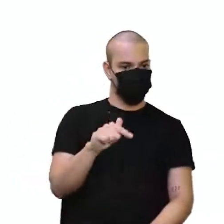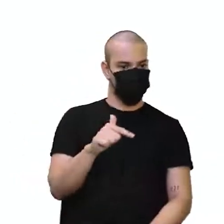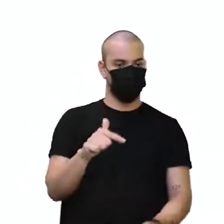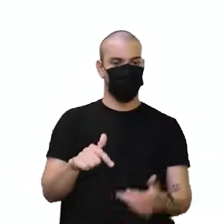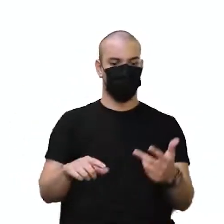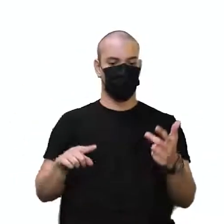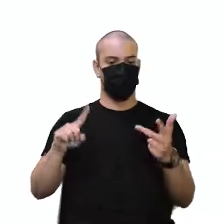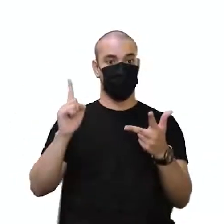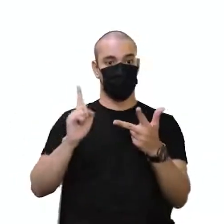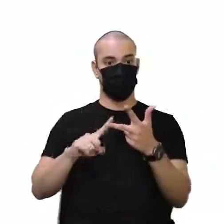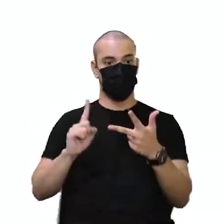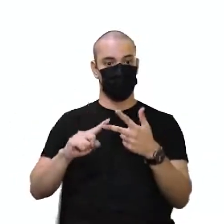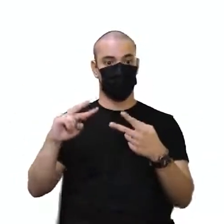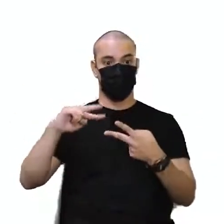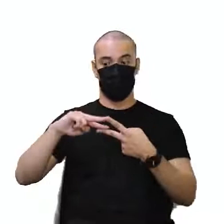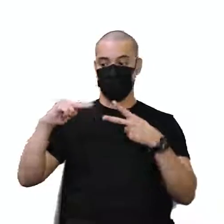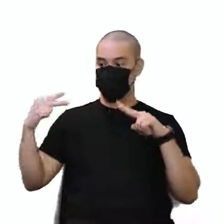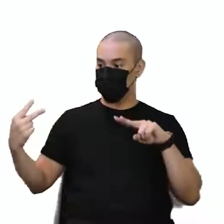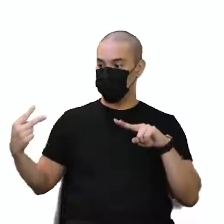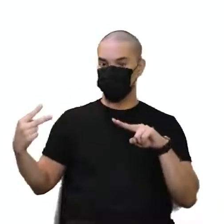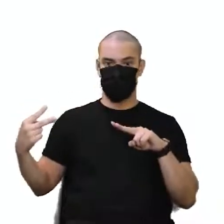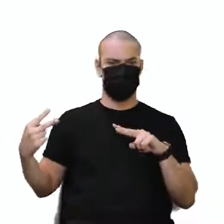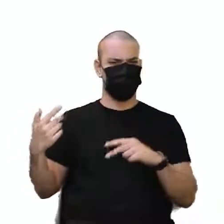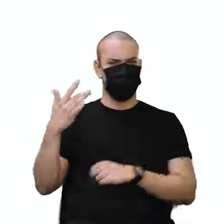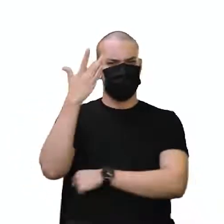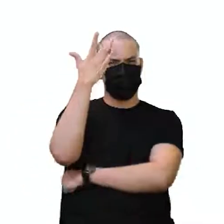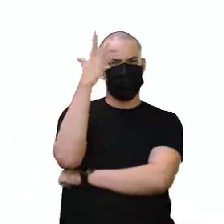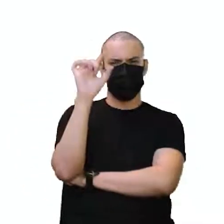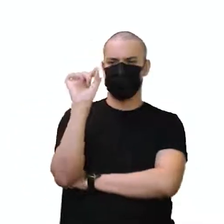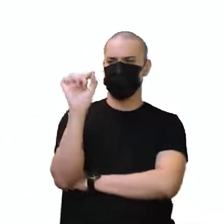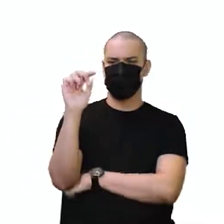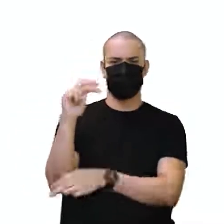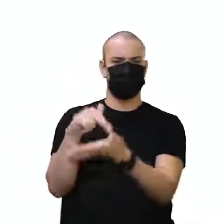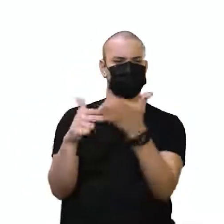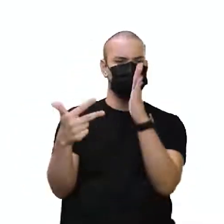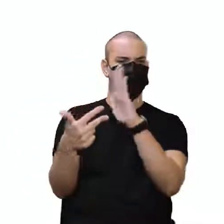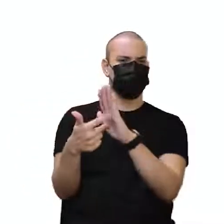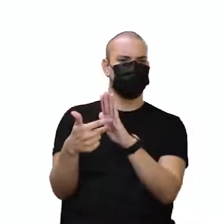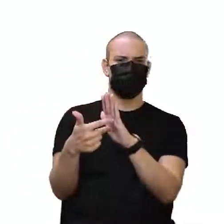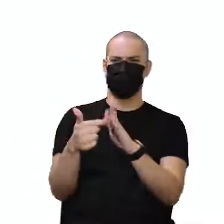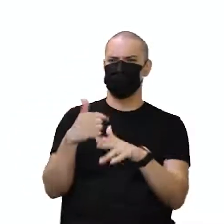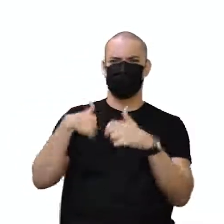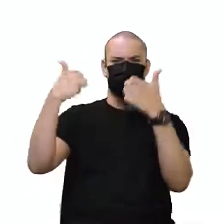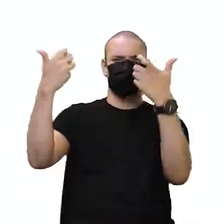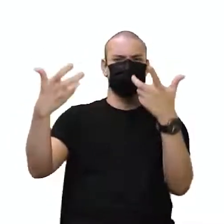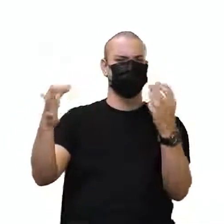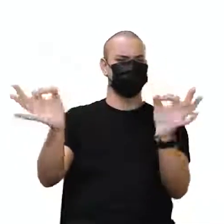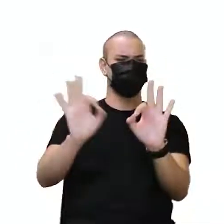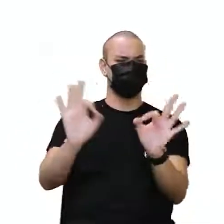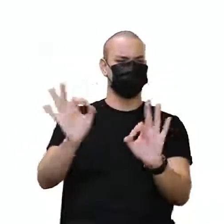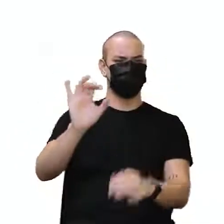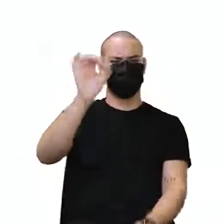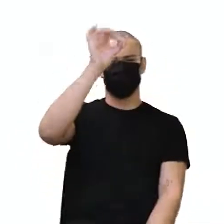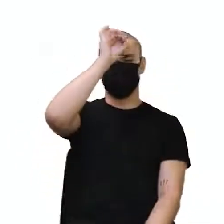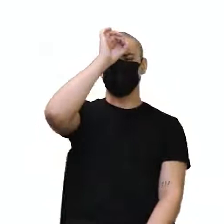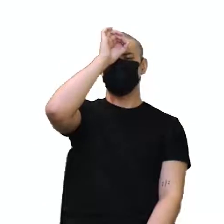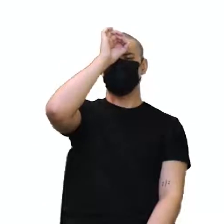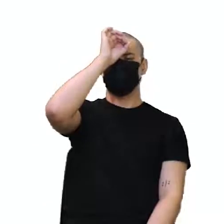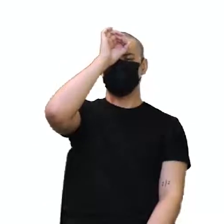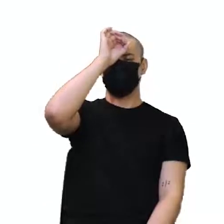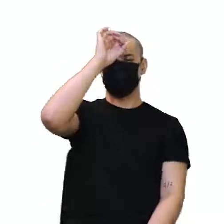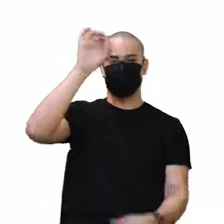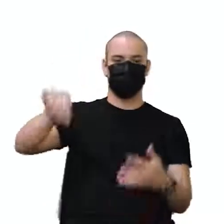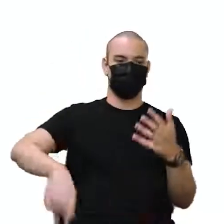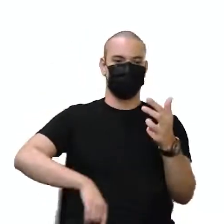E nós temos aí a genética. Não sei o que é isso não, prof. Não nem Quase não foi falado durante Não tenho nem noção do que seja isso.